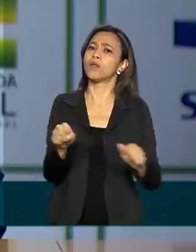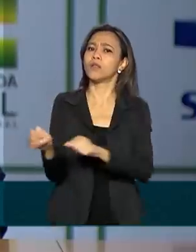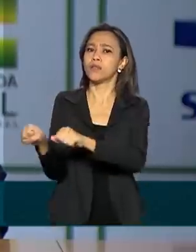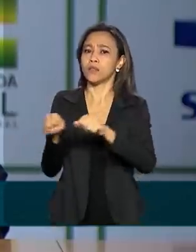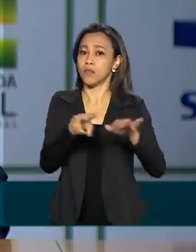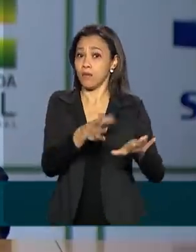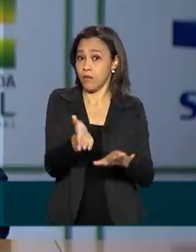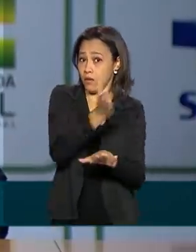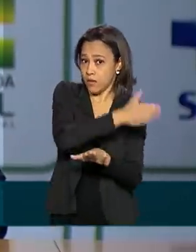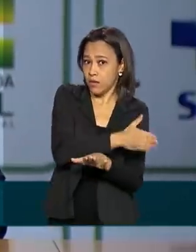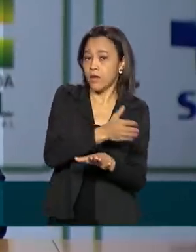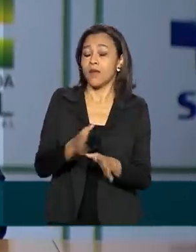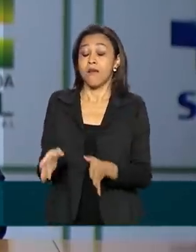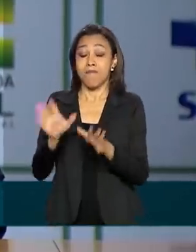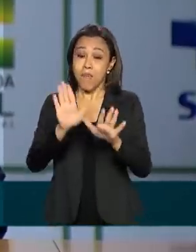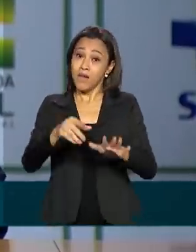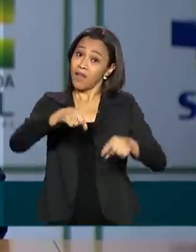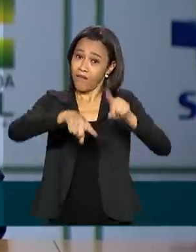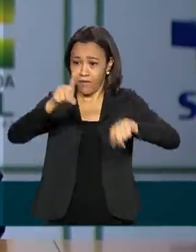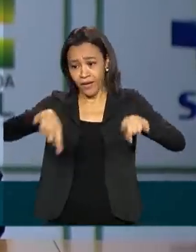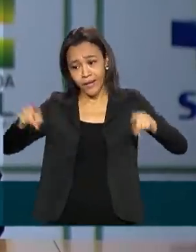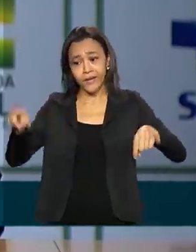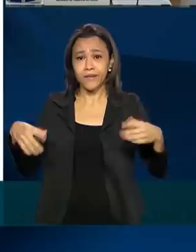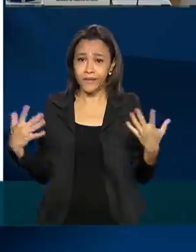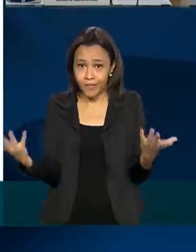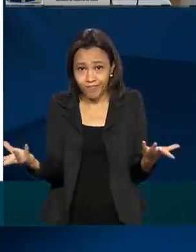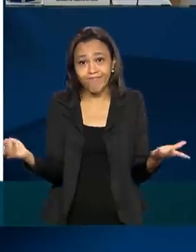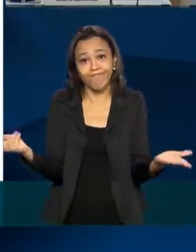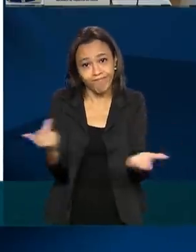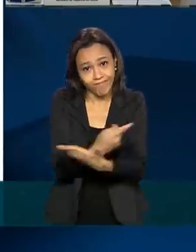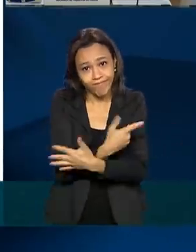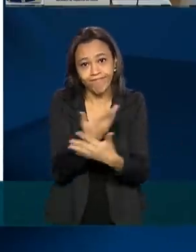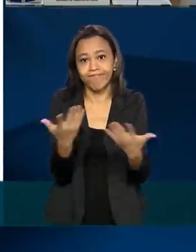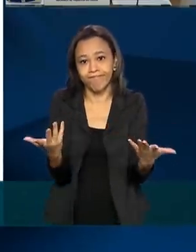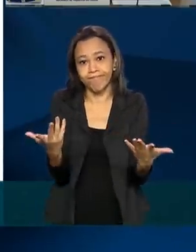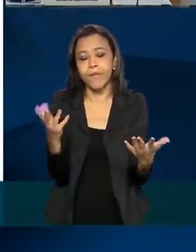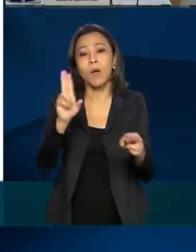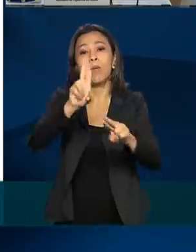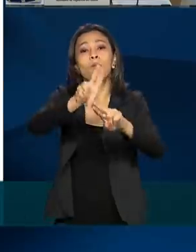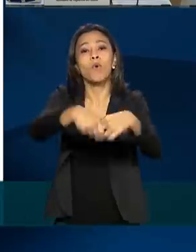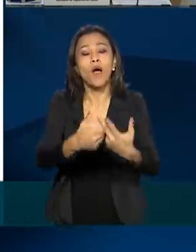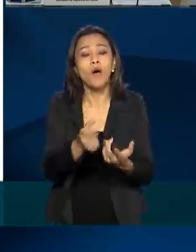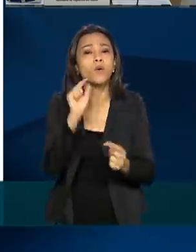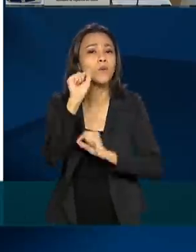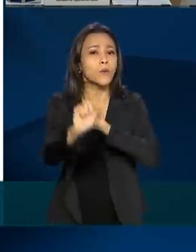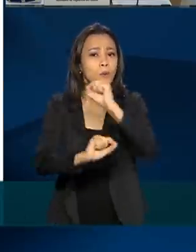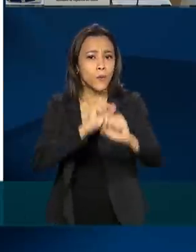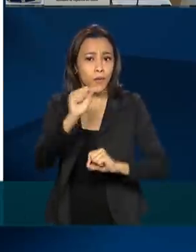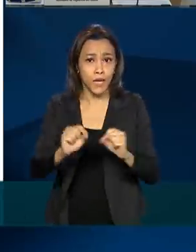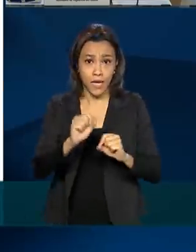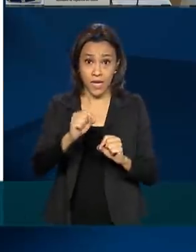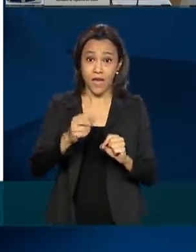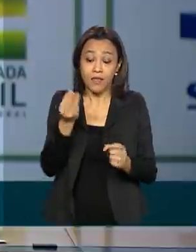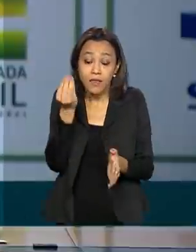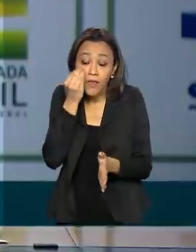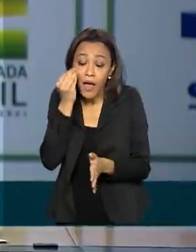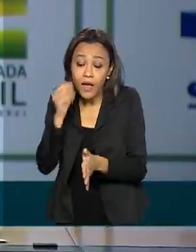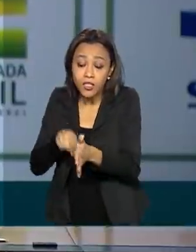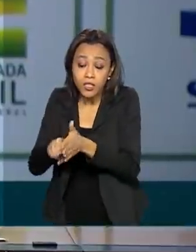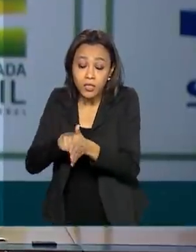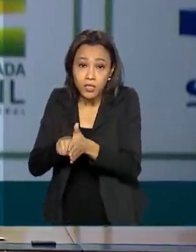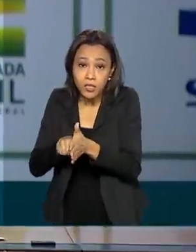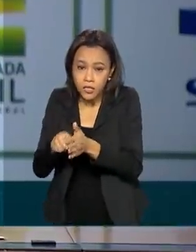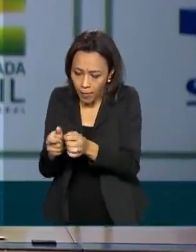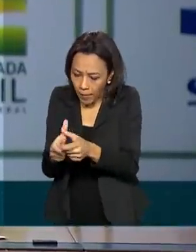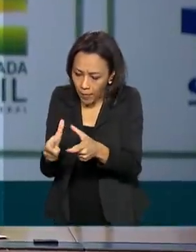Ministério, a variação está dentro do que é esperado, principalmente por causa do aumento do número de testes e outras